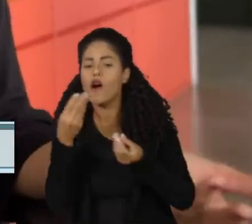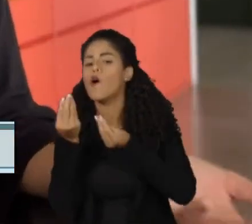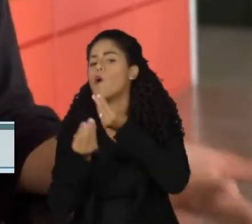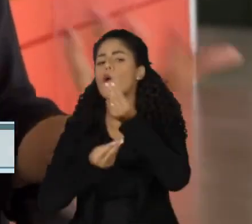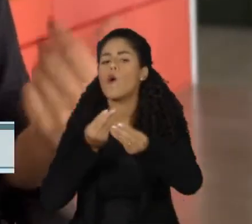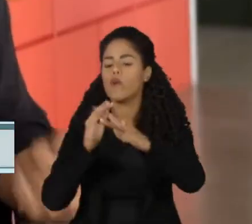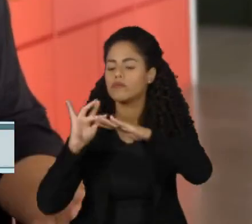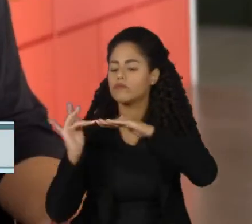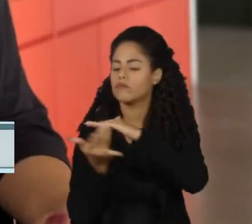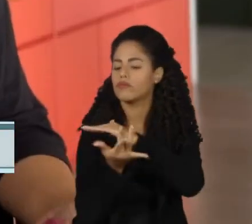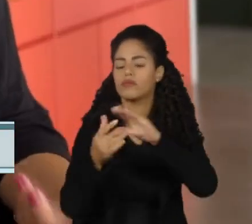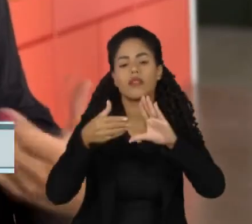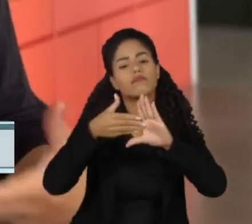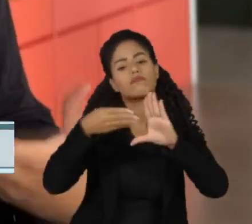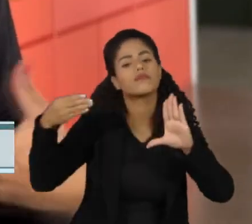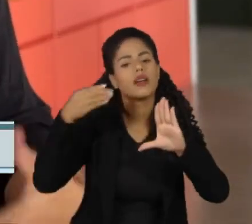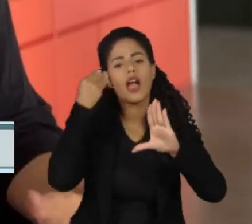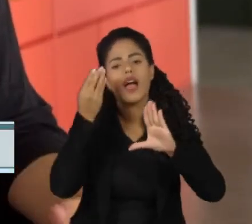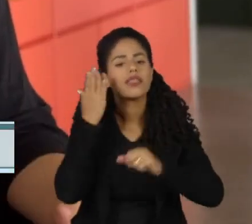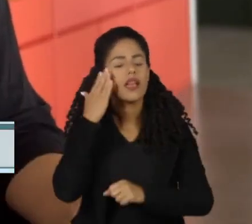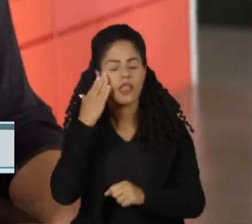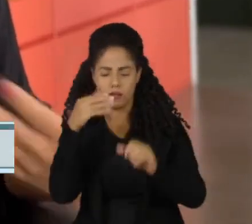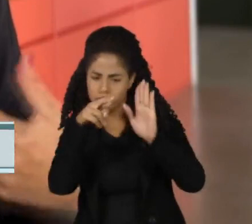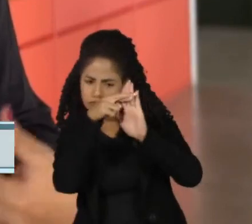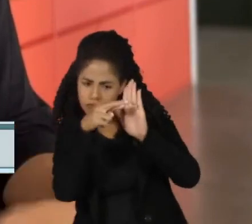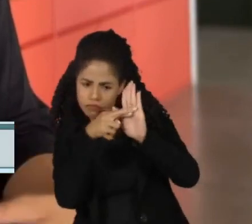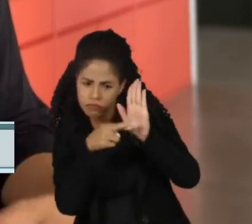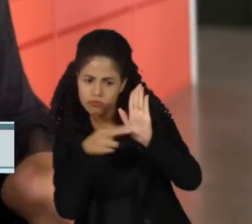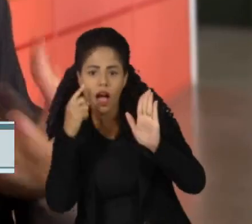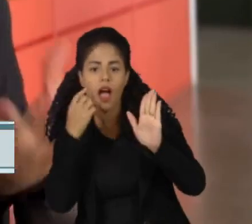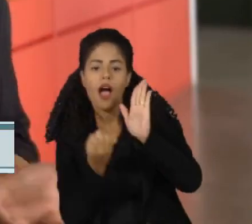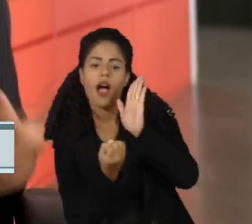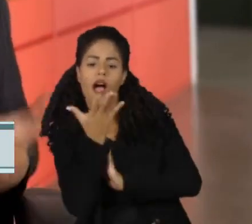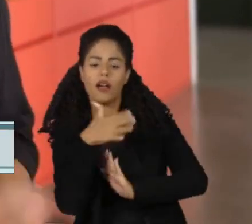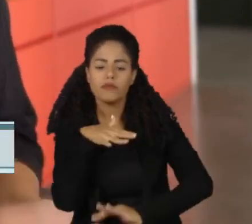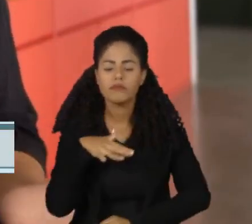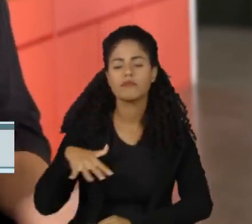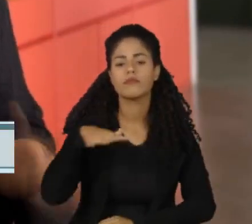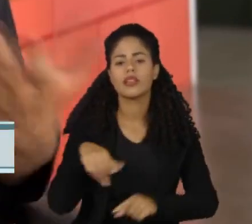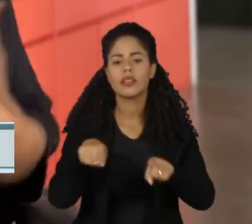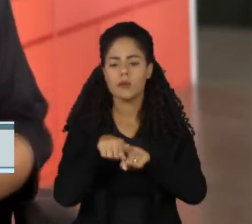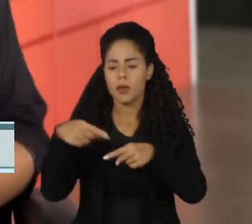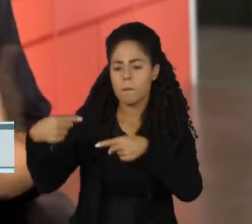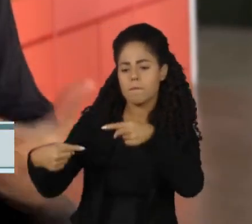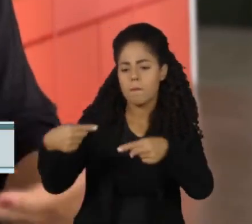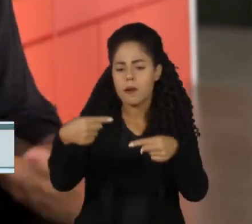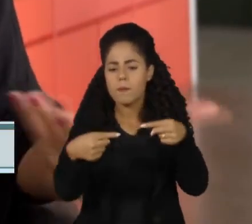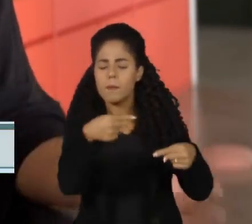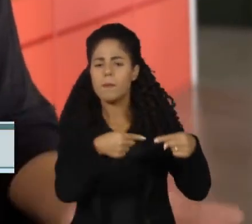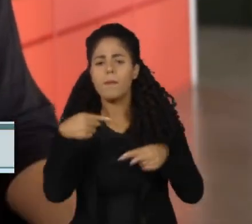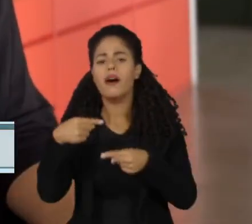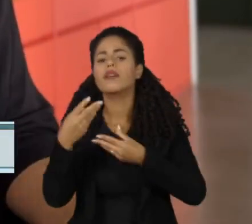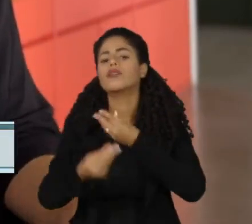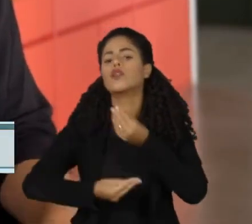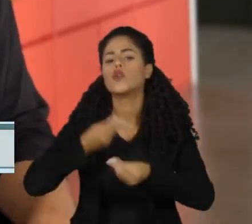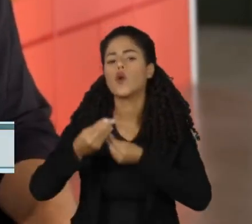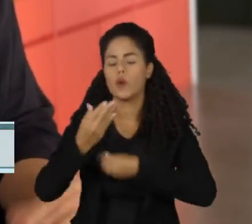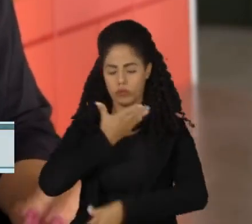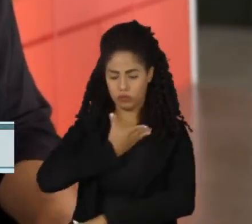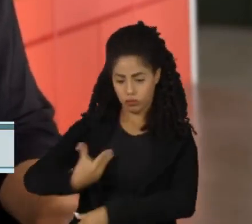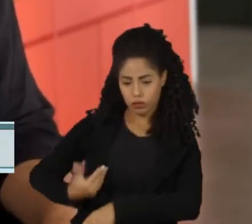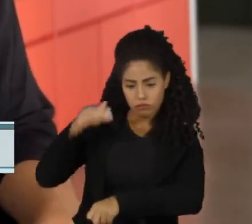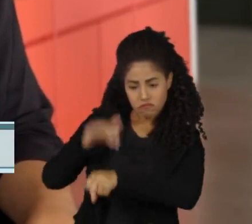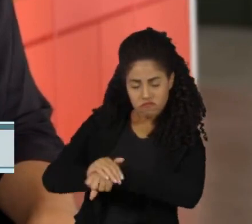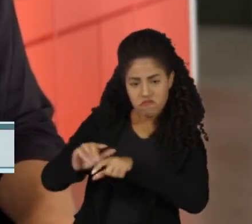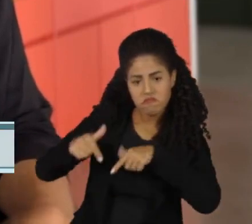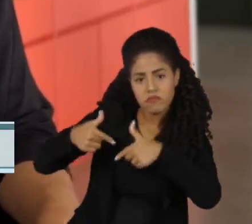as plataformas podem, elas mesmas, criarem regras para os seus ambientes, quanto o debate da regulação feita pelos governos,